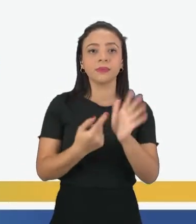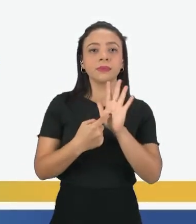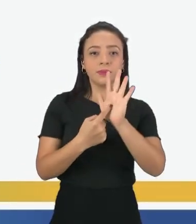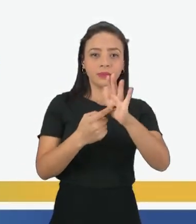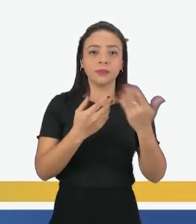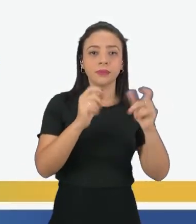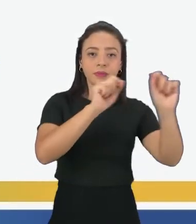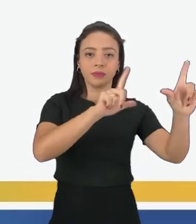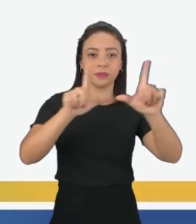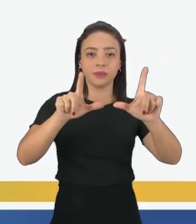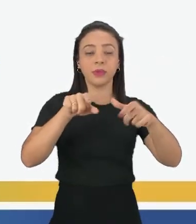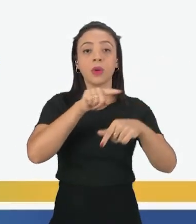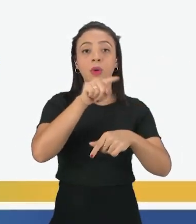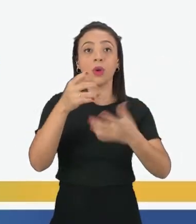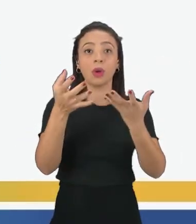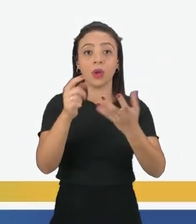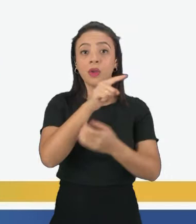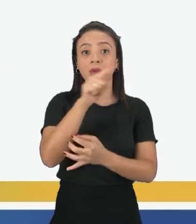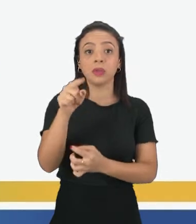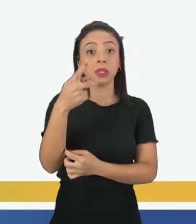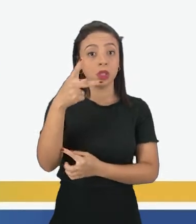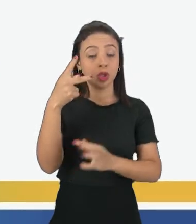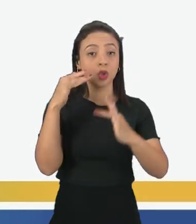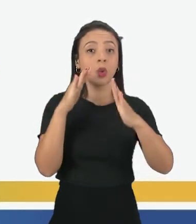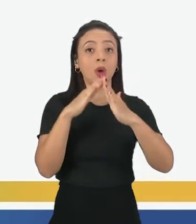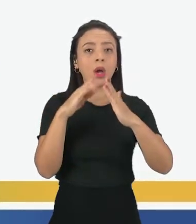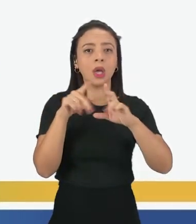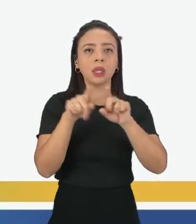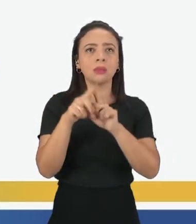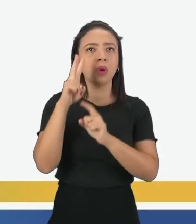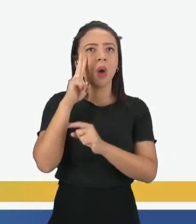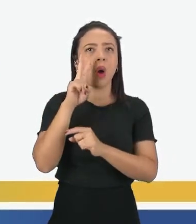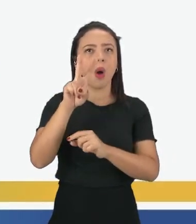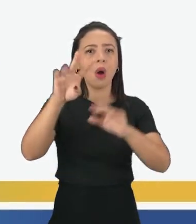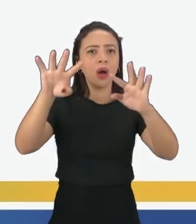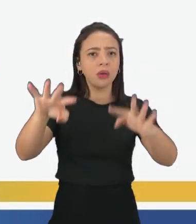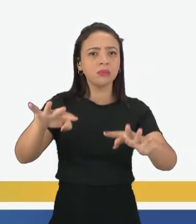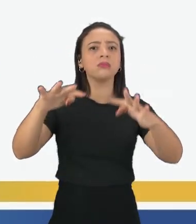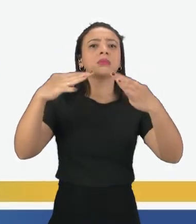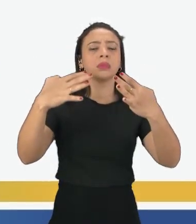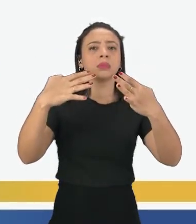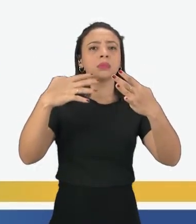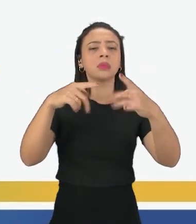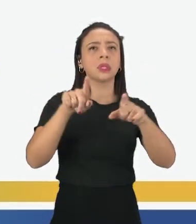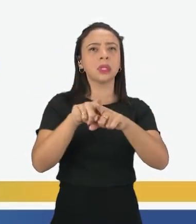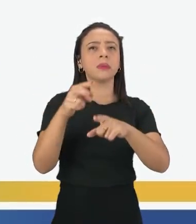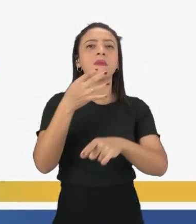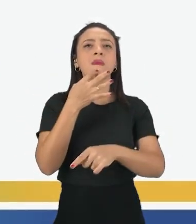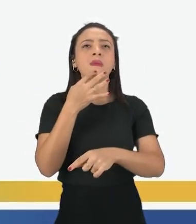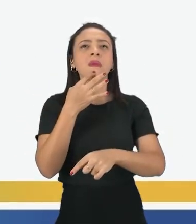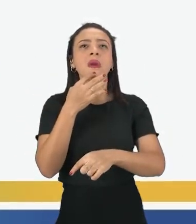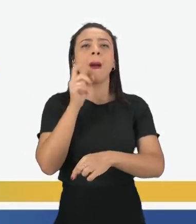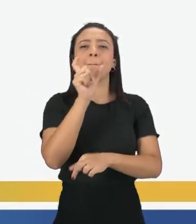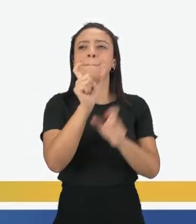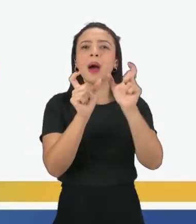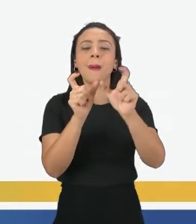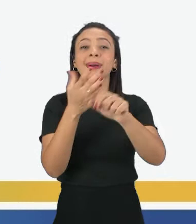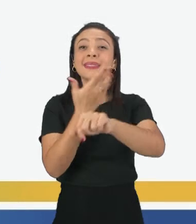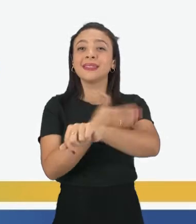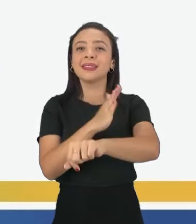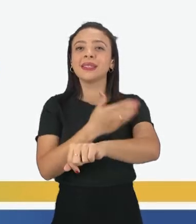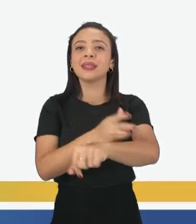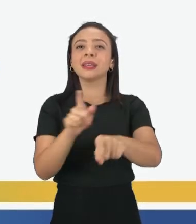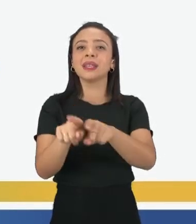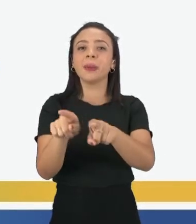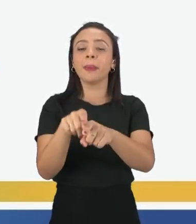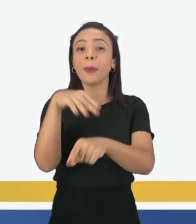vocês. E eu gostaria muito que vocês em casa repetissem comigo essas palavras para que vocês possam treinar a oralidade de